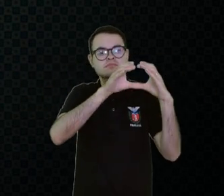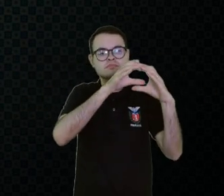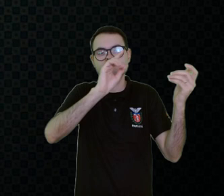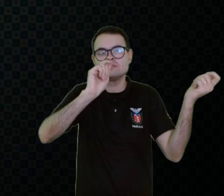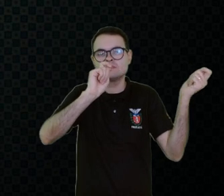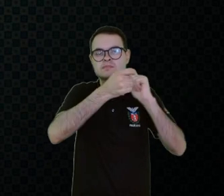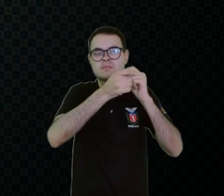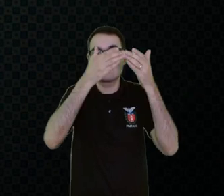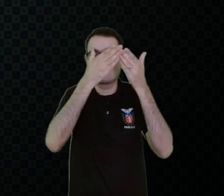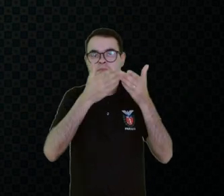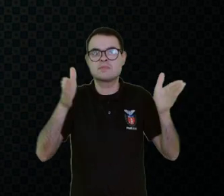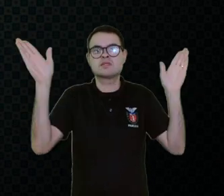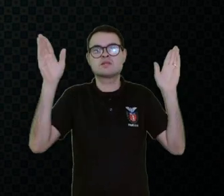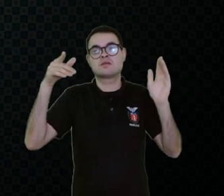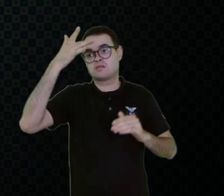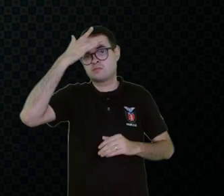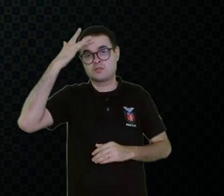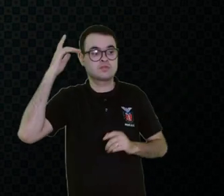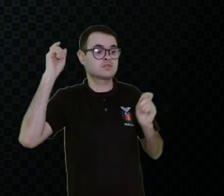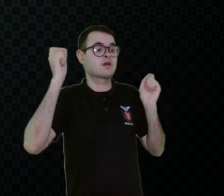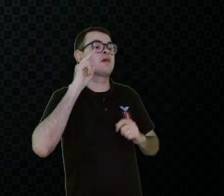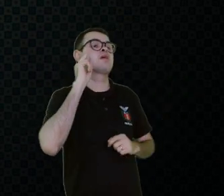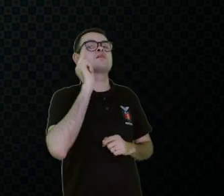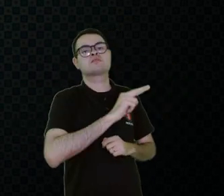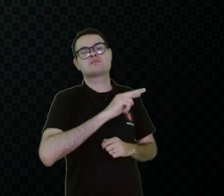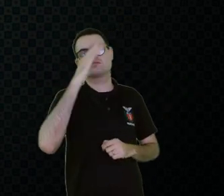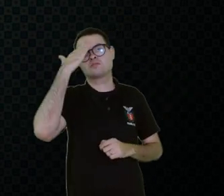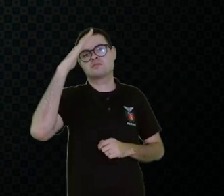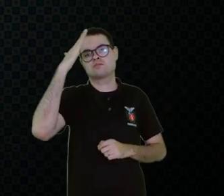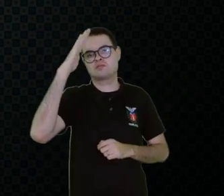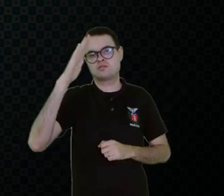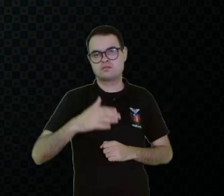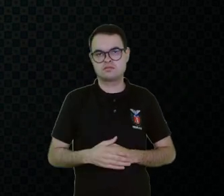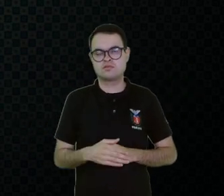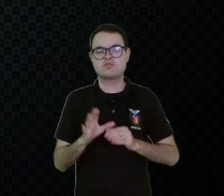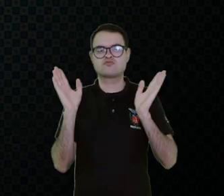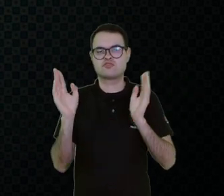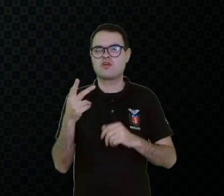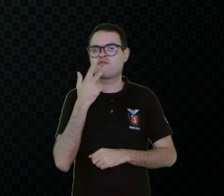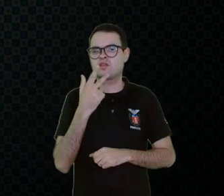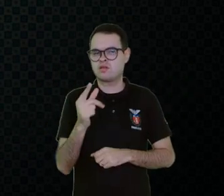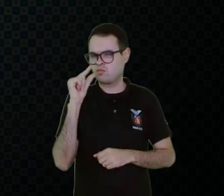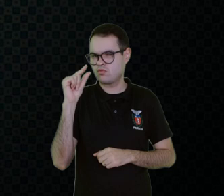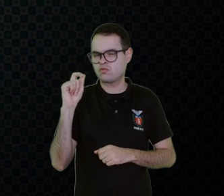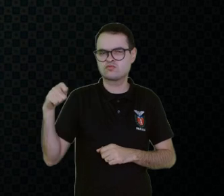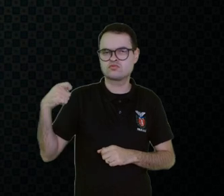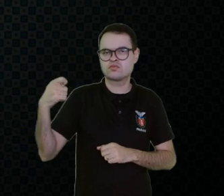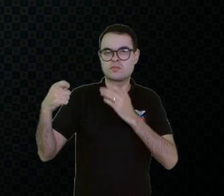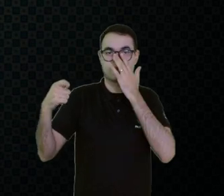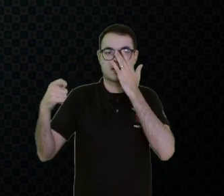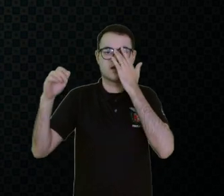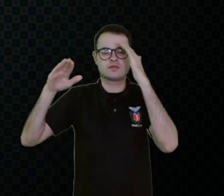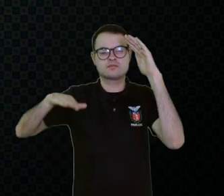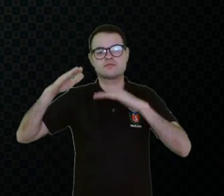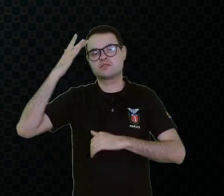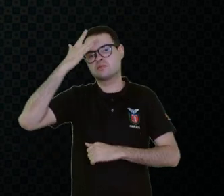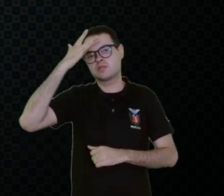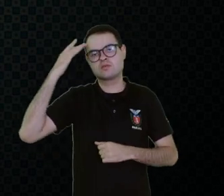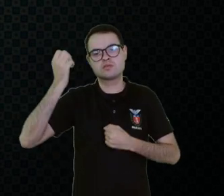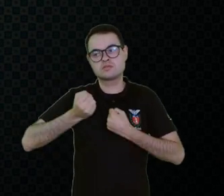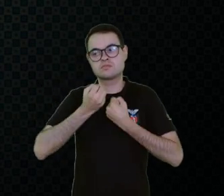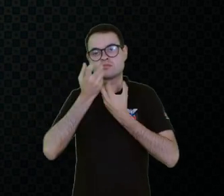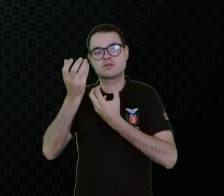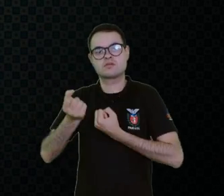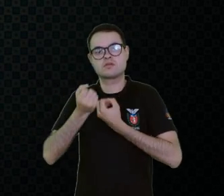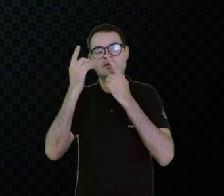As pessoas conseguem entender. Daqui, já falei um pouco sobre isso. Muitas vezes, a pessoa se expressa e é um